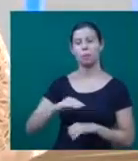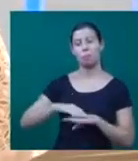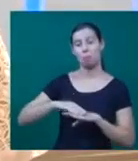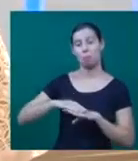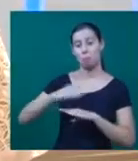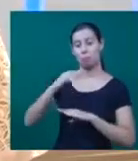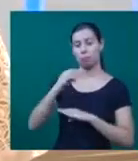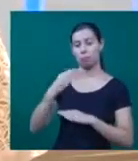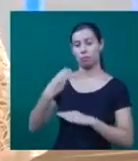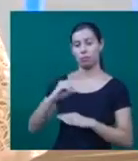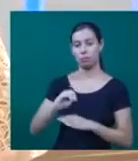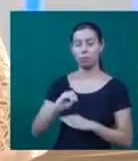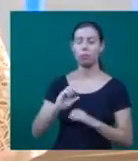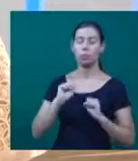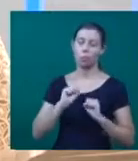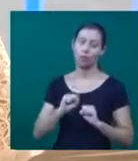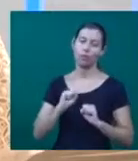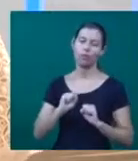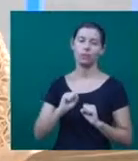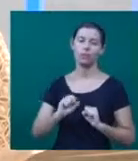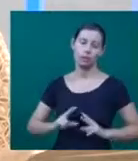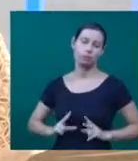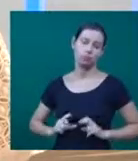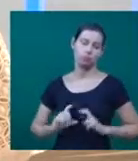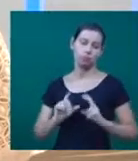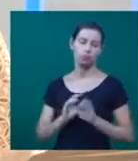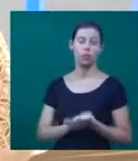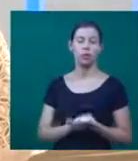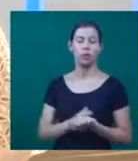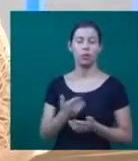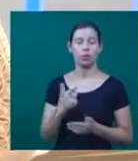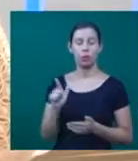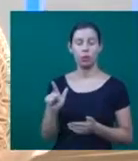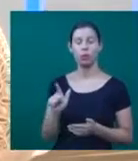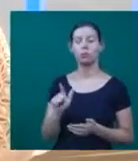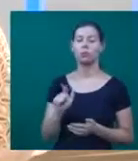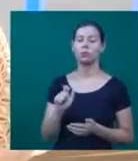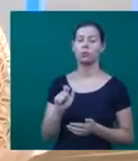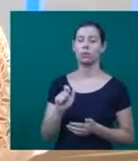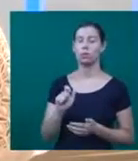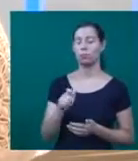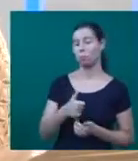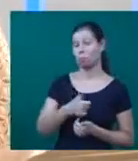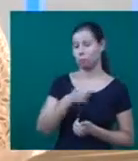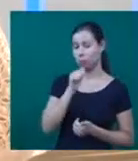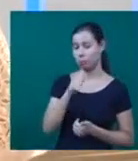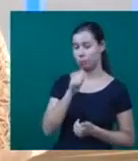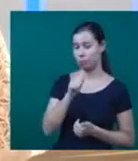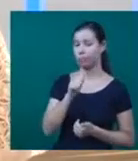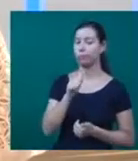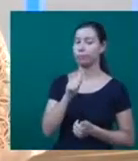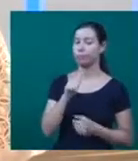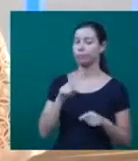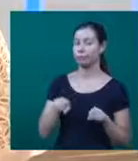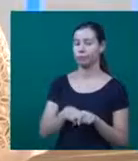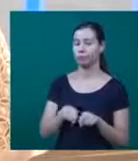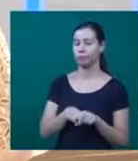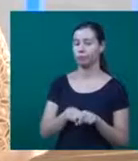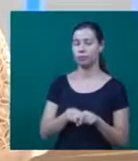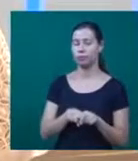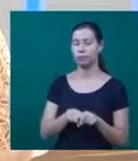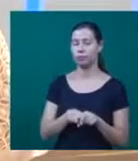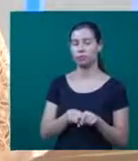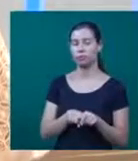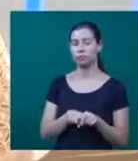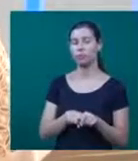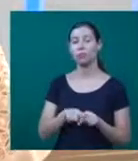desenvolver um câncer de pâncreas também. O alcoolismo, não diretamente, mas o alcoolismo, ele é causa